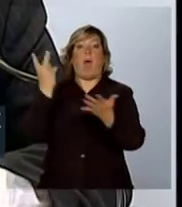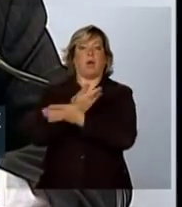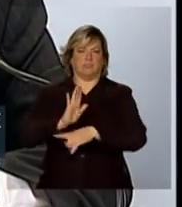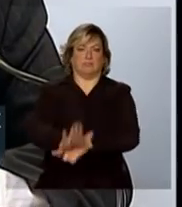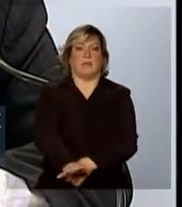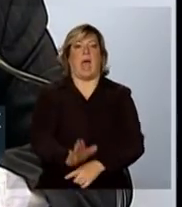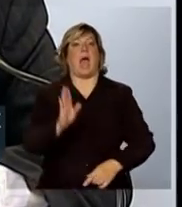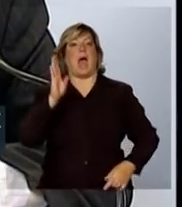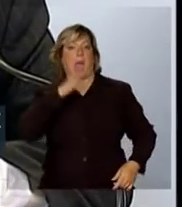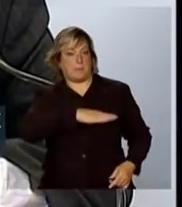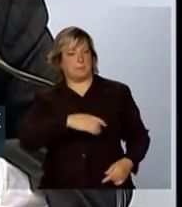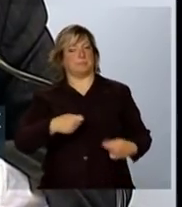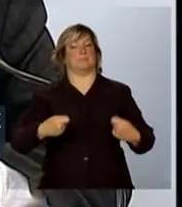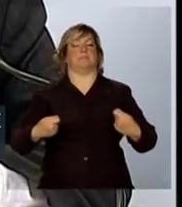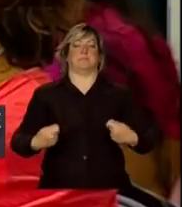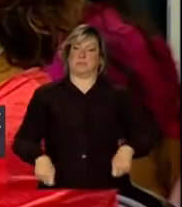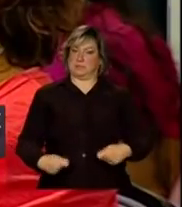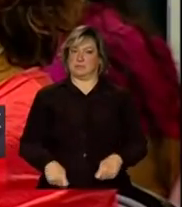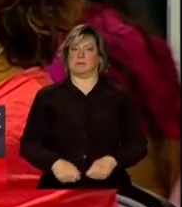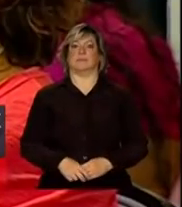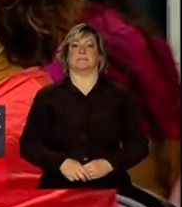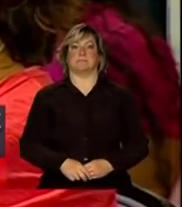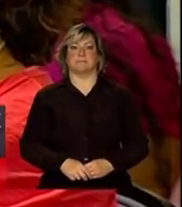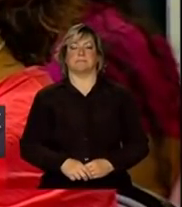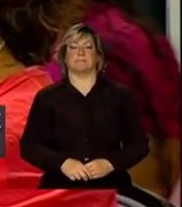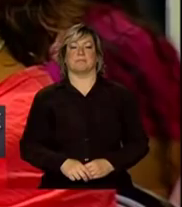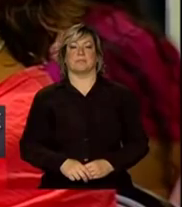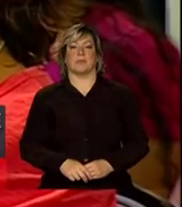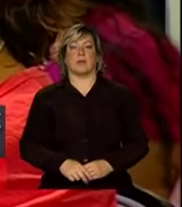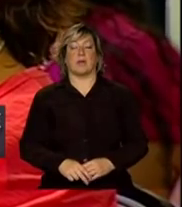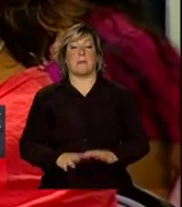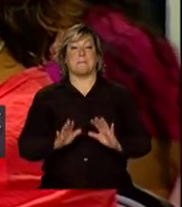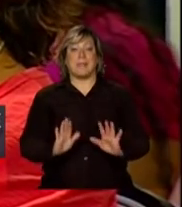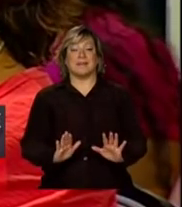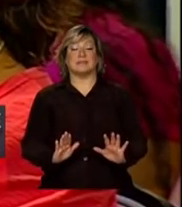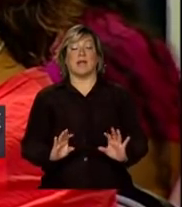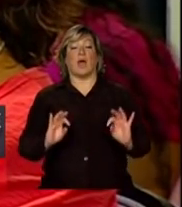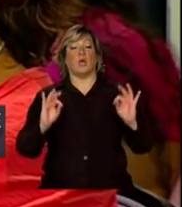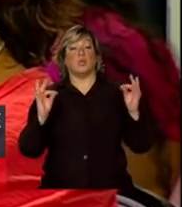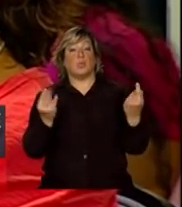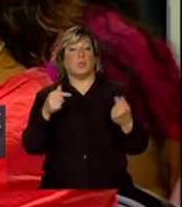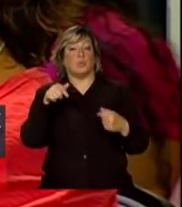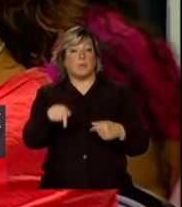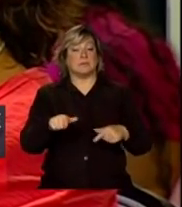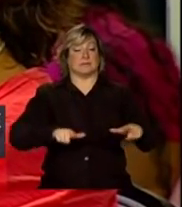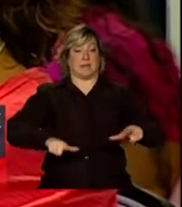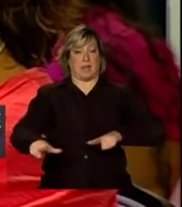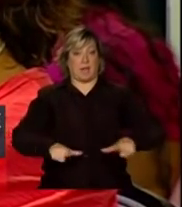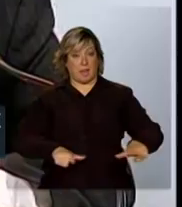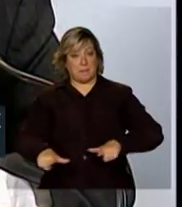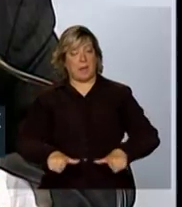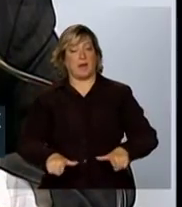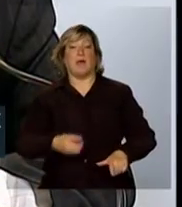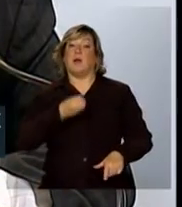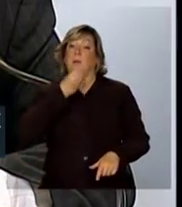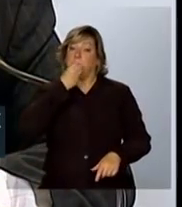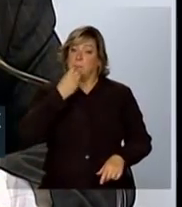desenvolver esses mecanismos entre nós. Mas, todo esse arranjo, ele tem permitido, inclusive,